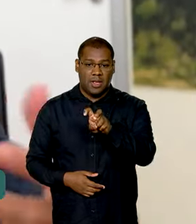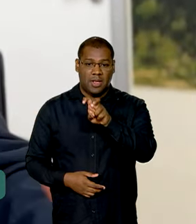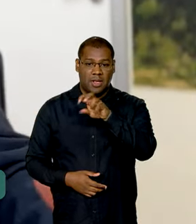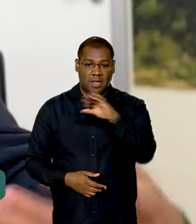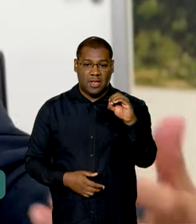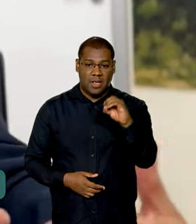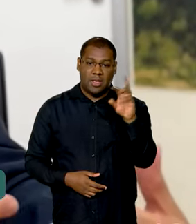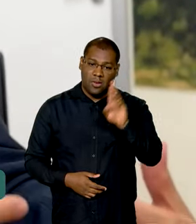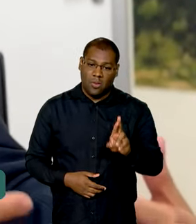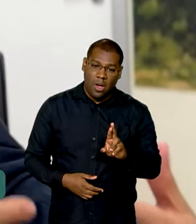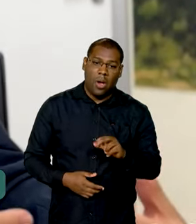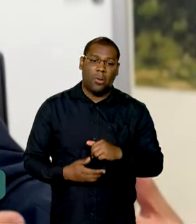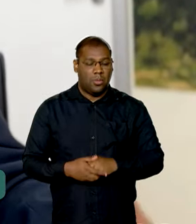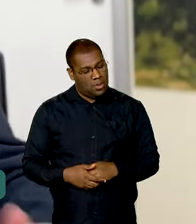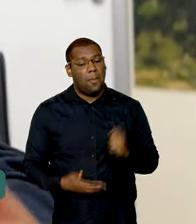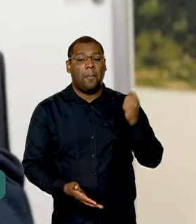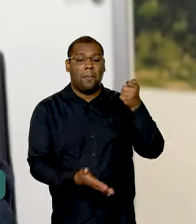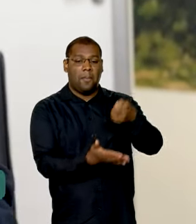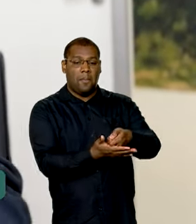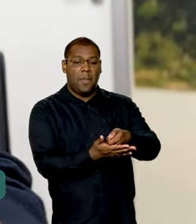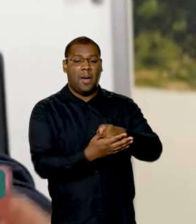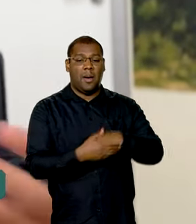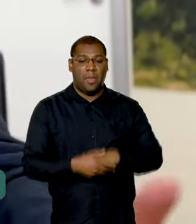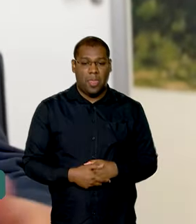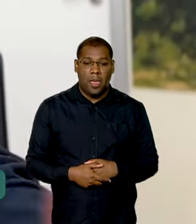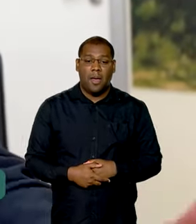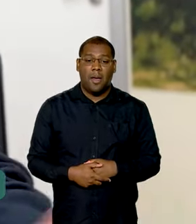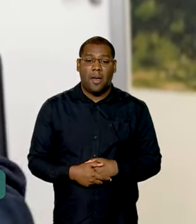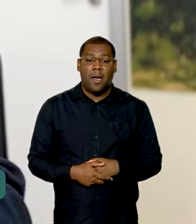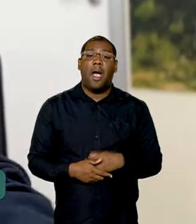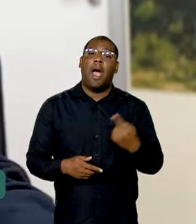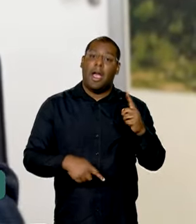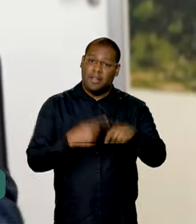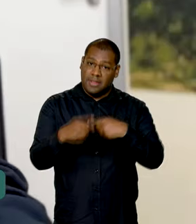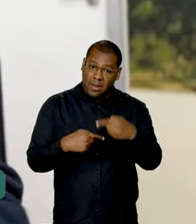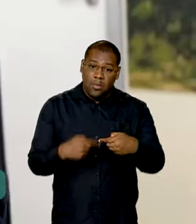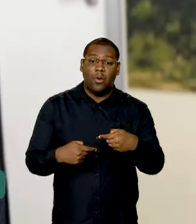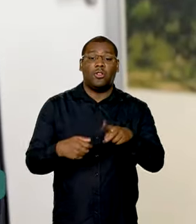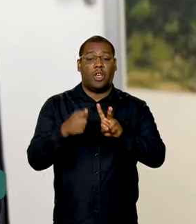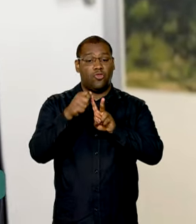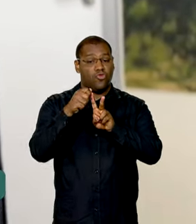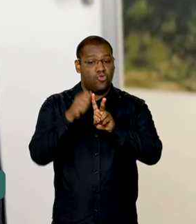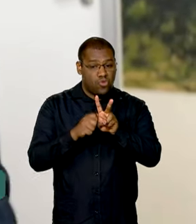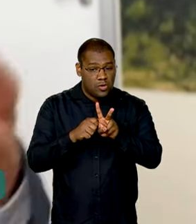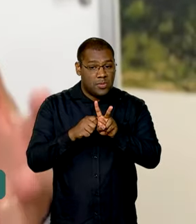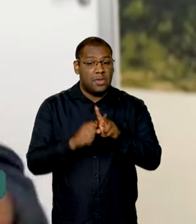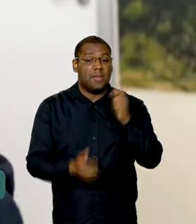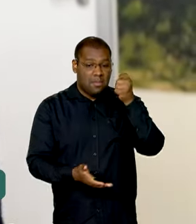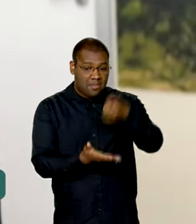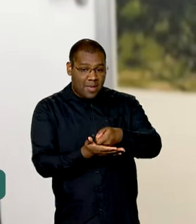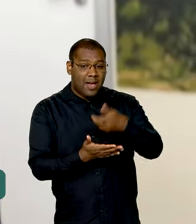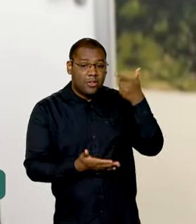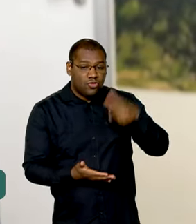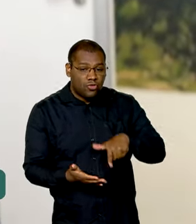é paga depois em 60 dias sem qualquer juro e qualquer encargo. Estamos aqui para